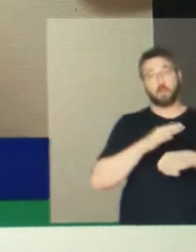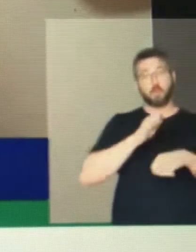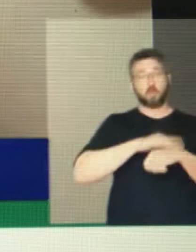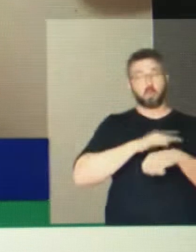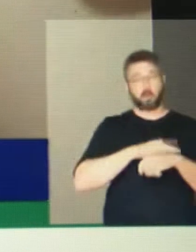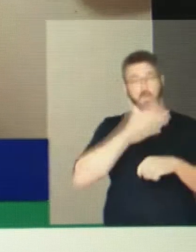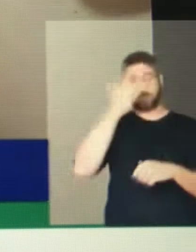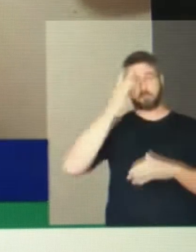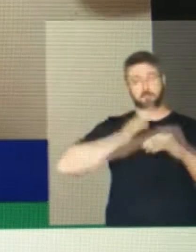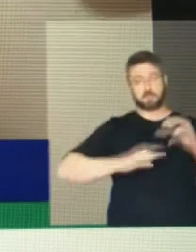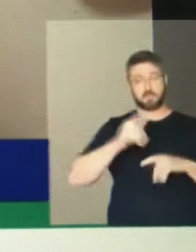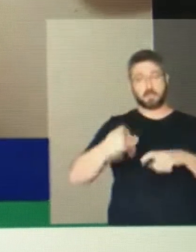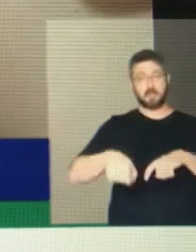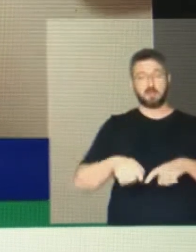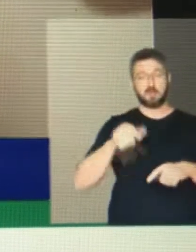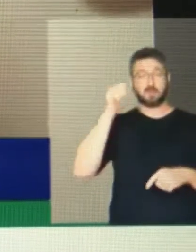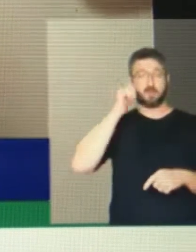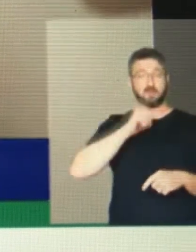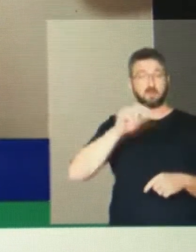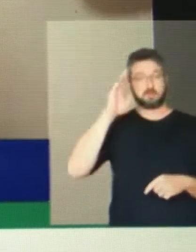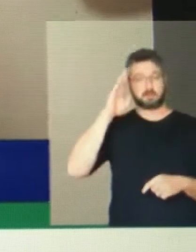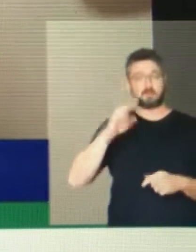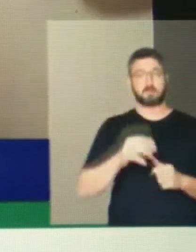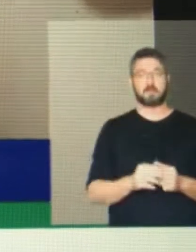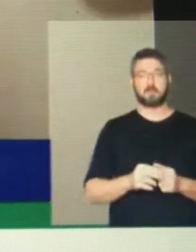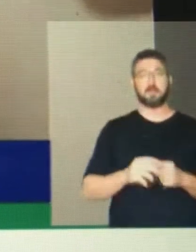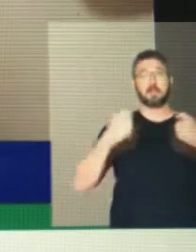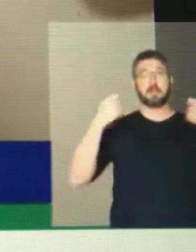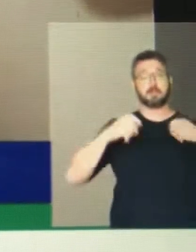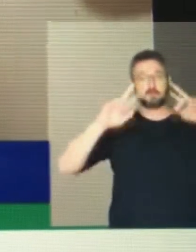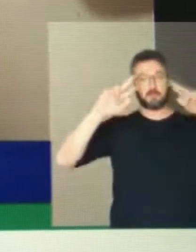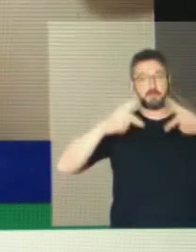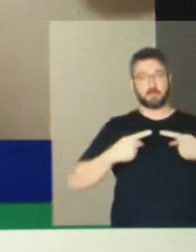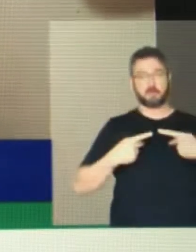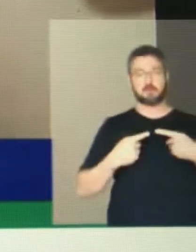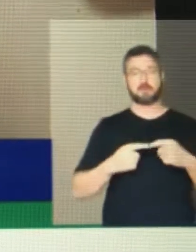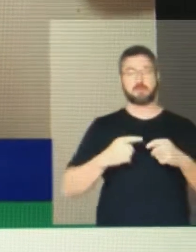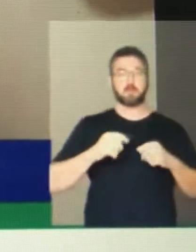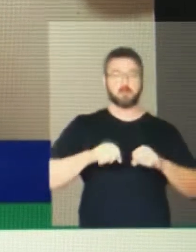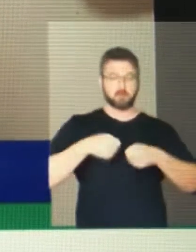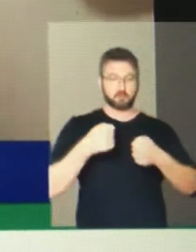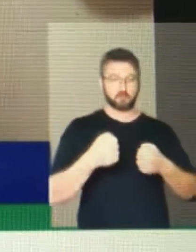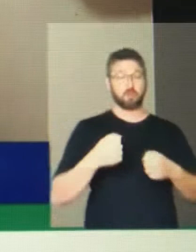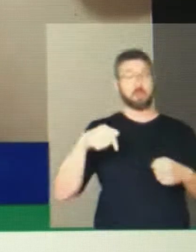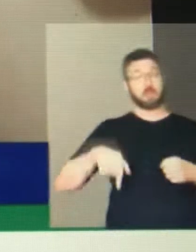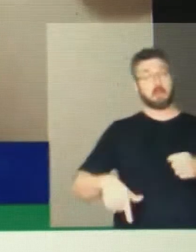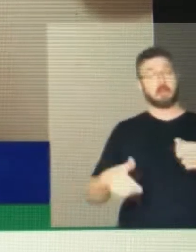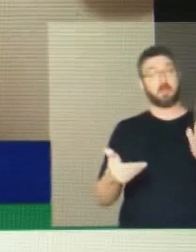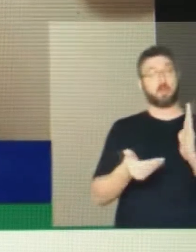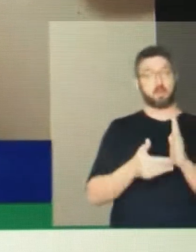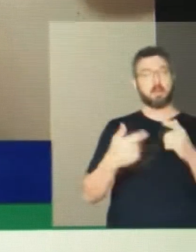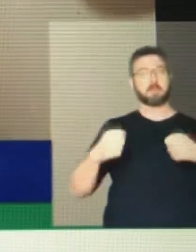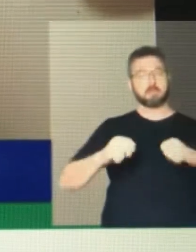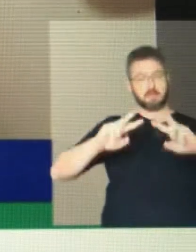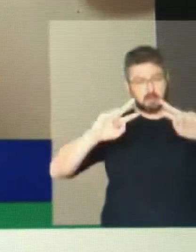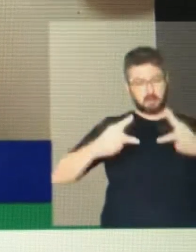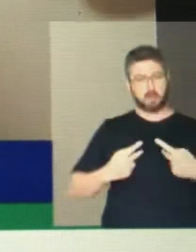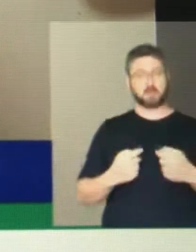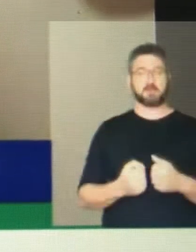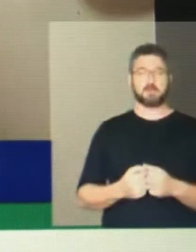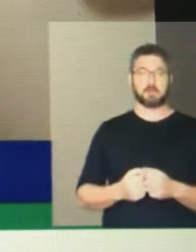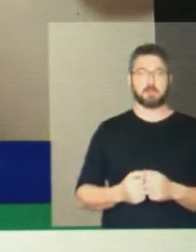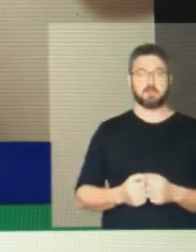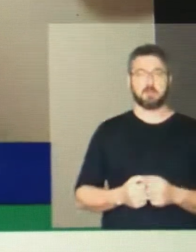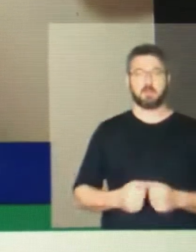parlamento e pelo governo federal. E, nesta direção, presidente, nós estamos propondo um auxílio emergencial com um